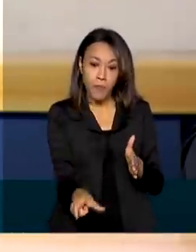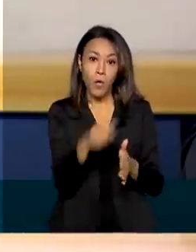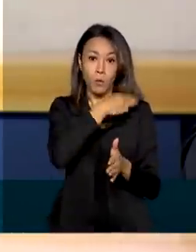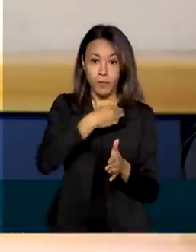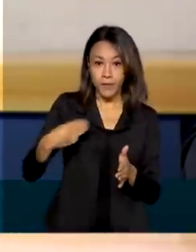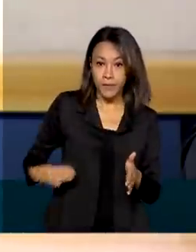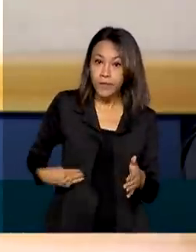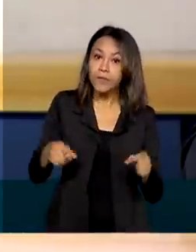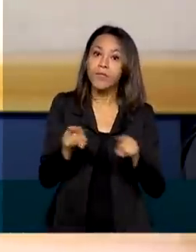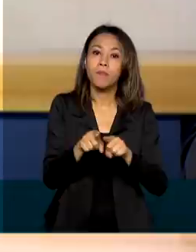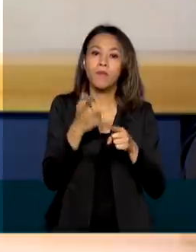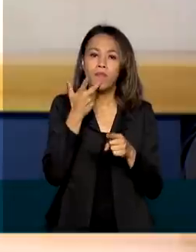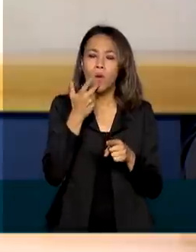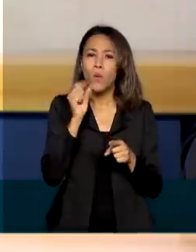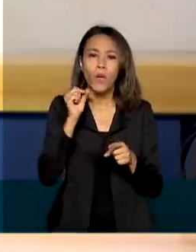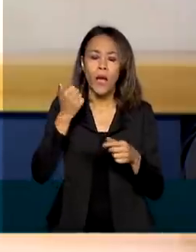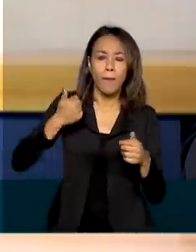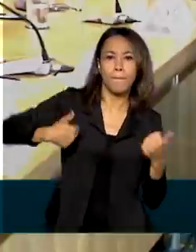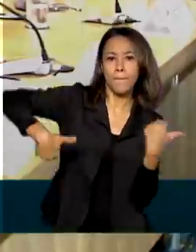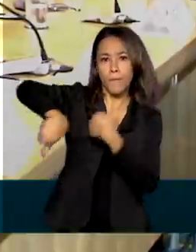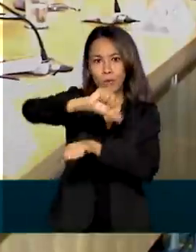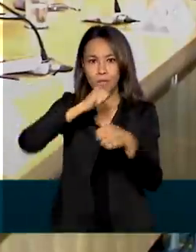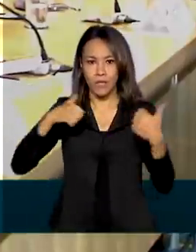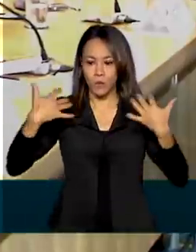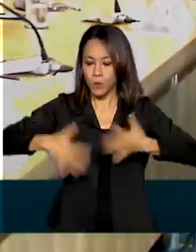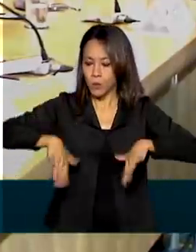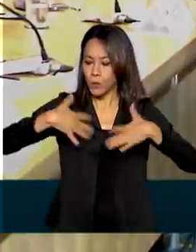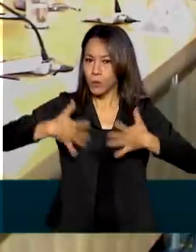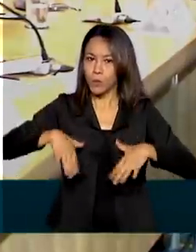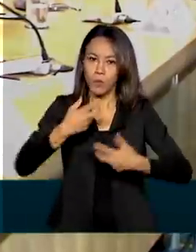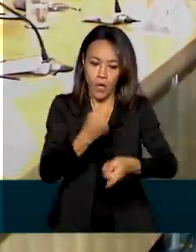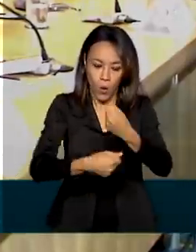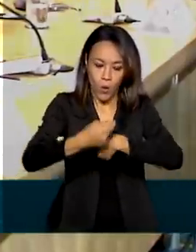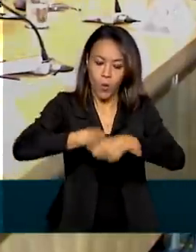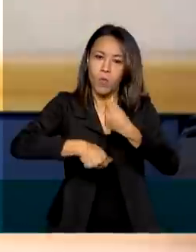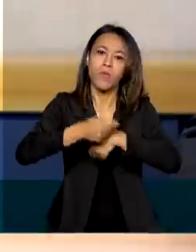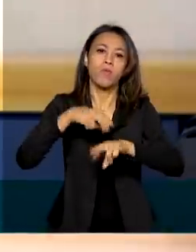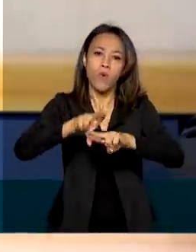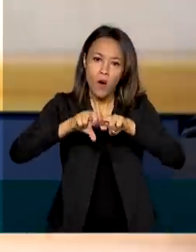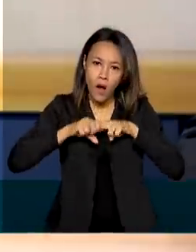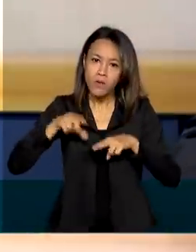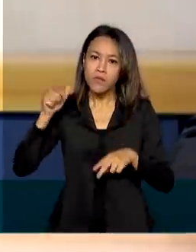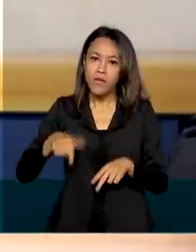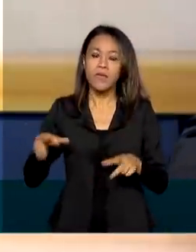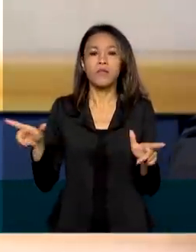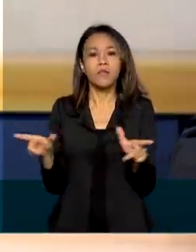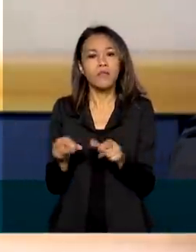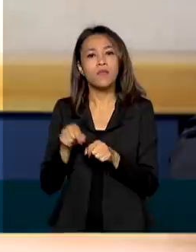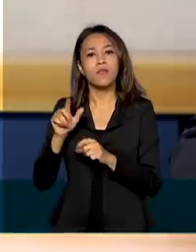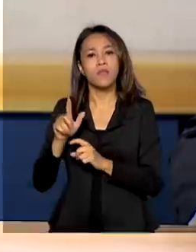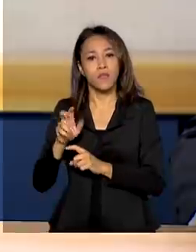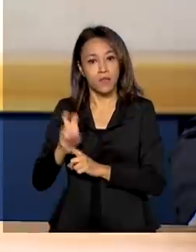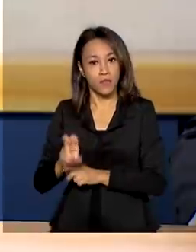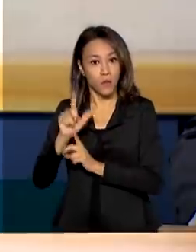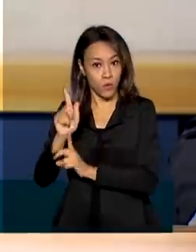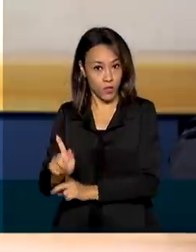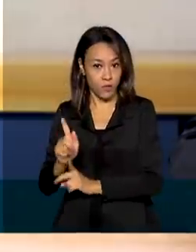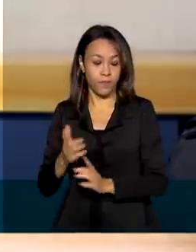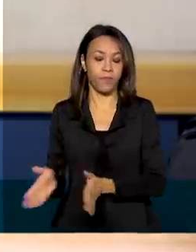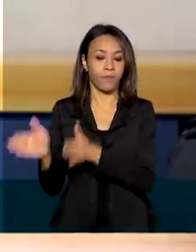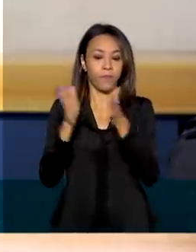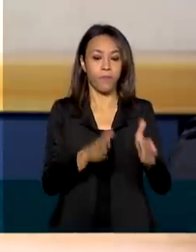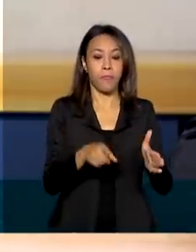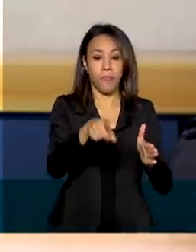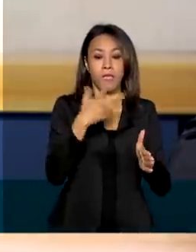destacou a transformação digital da economia com a adoção do modelo 5G. As indústrias vão dar um salto de qualidade